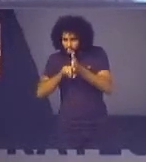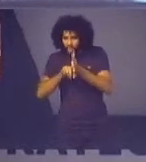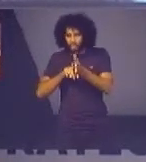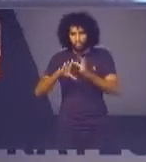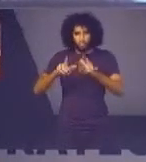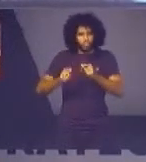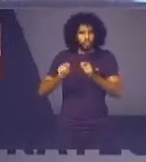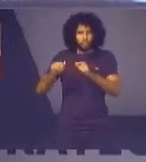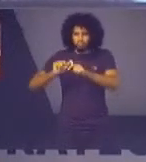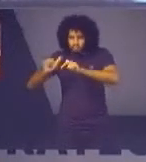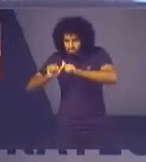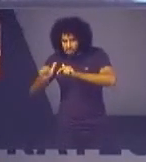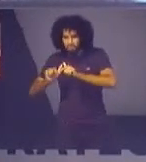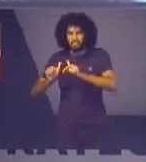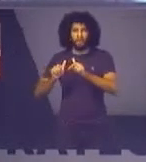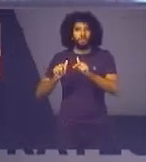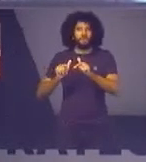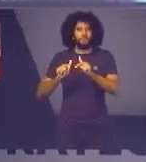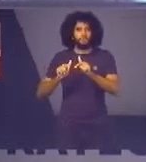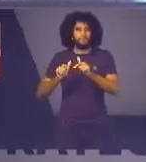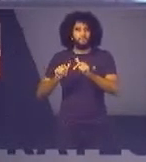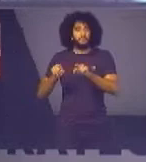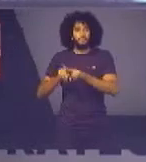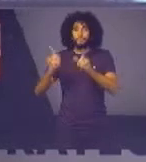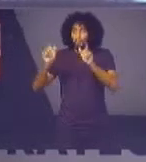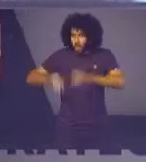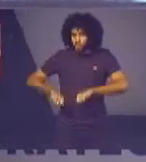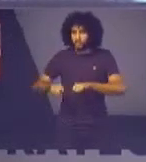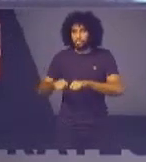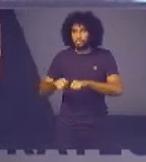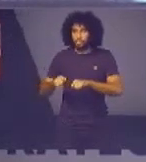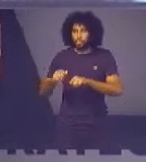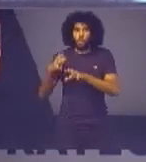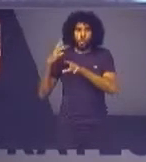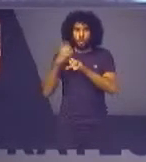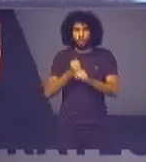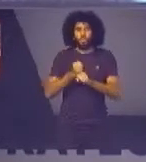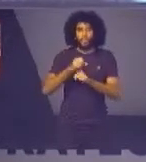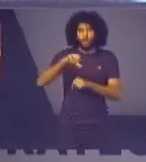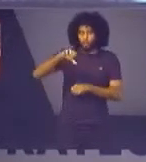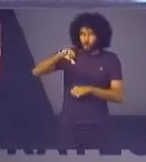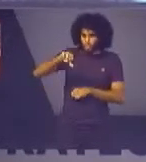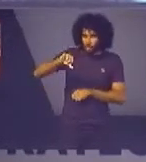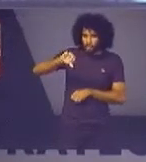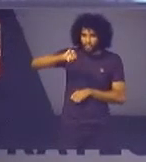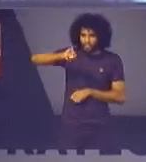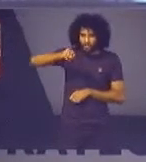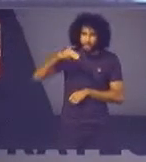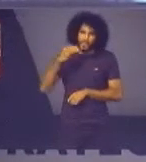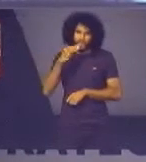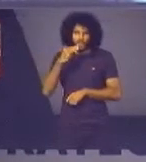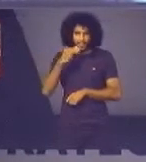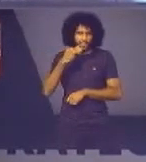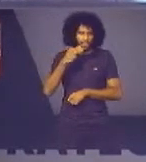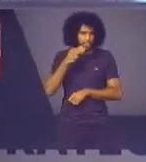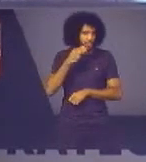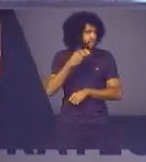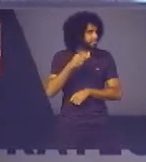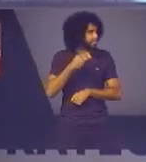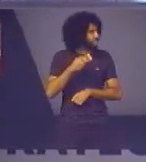de todos os trabalhos nós podemos computar 9 milhões 111 mil 846